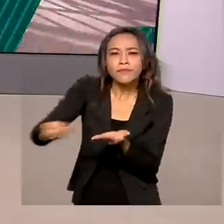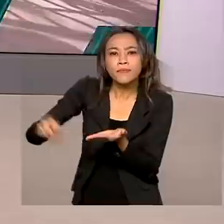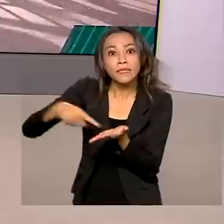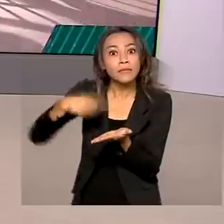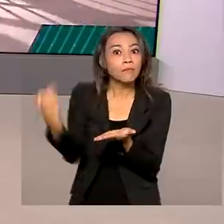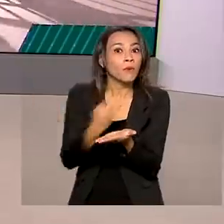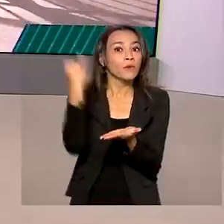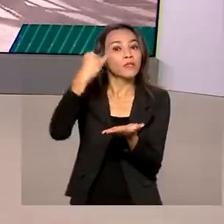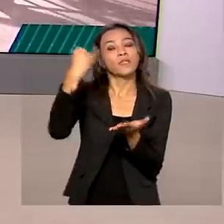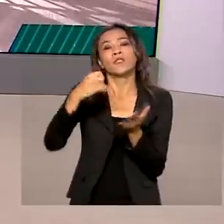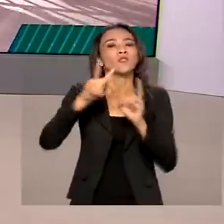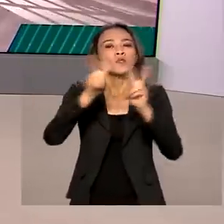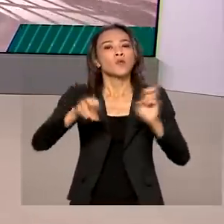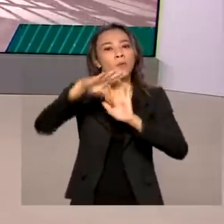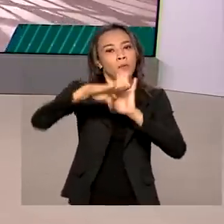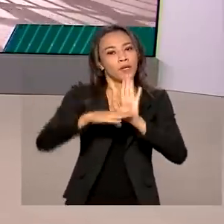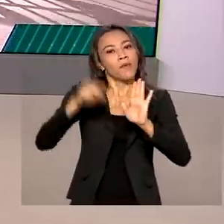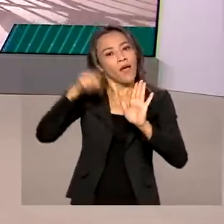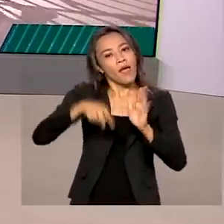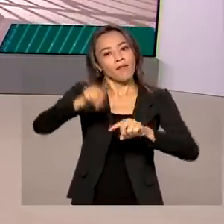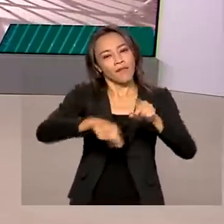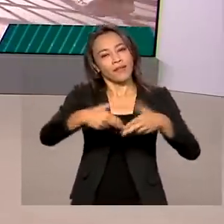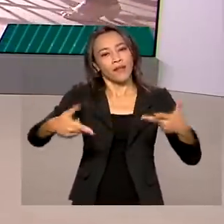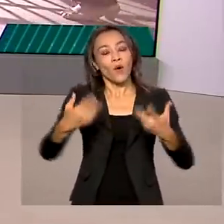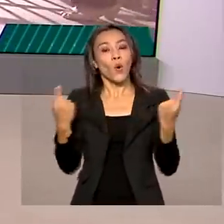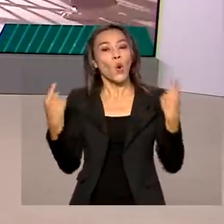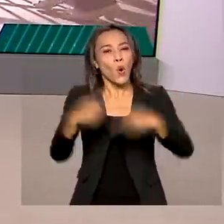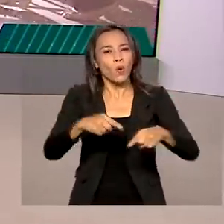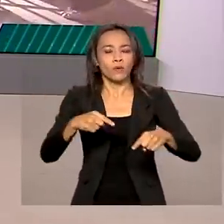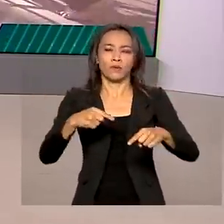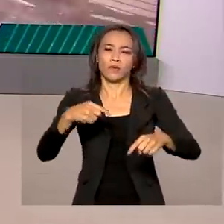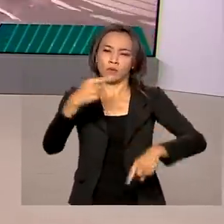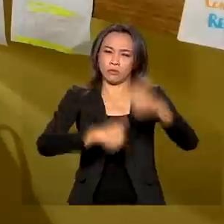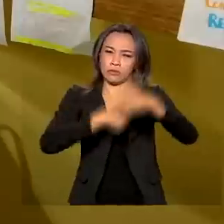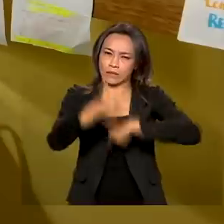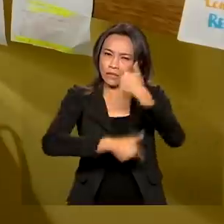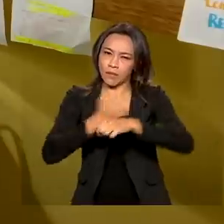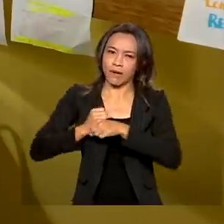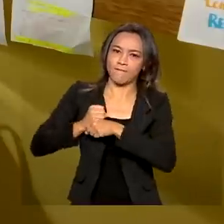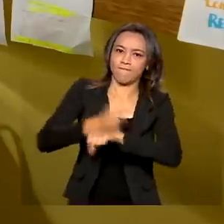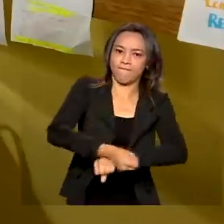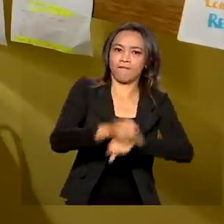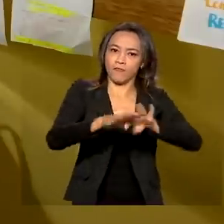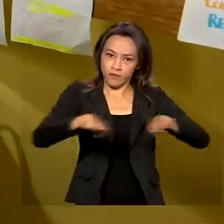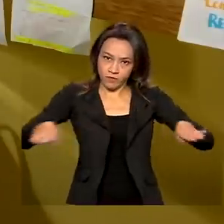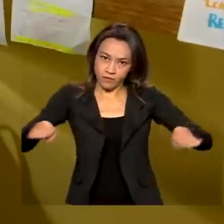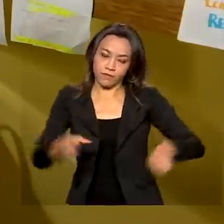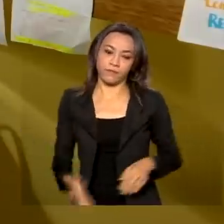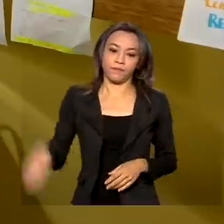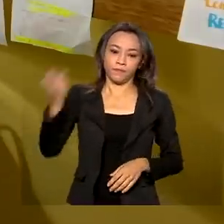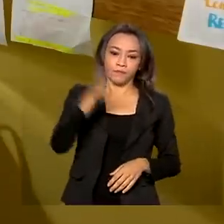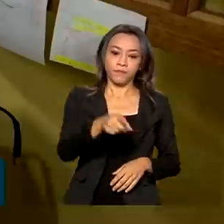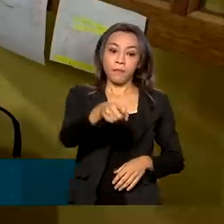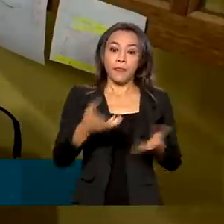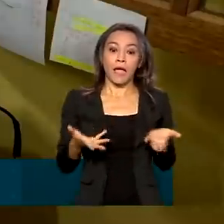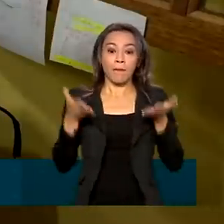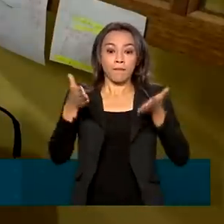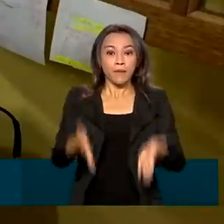informações sobre o programa. O material faz parte da campanha de combate ao trabalho infantil. A participação no programa